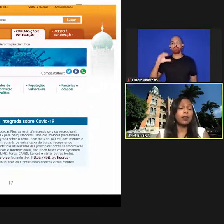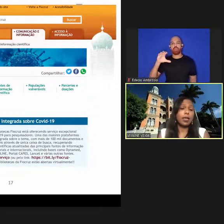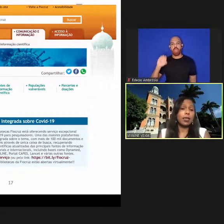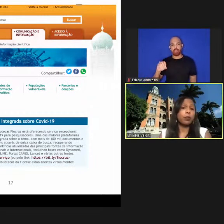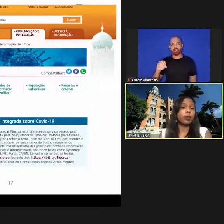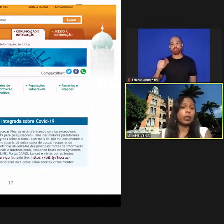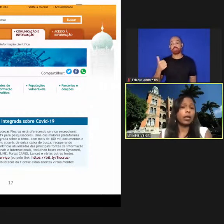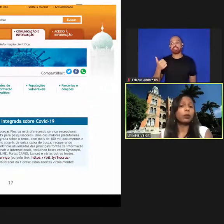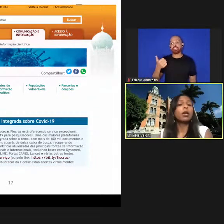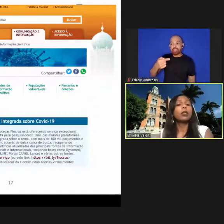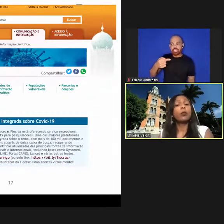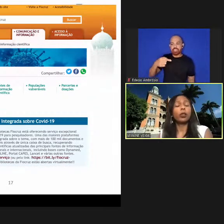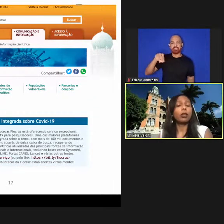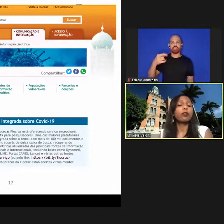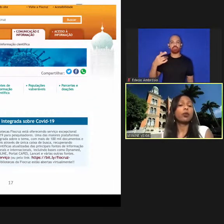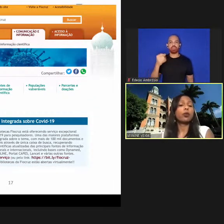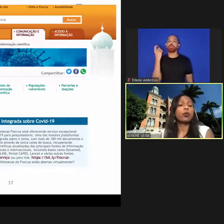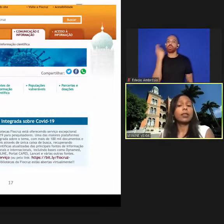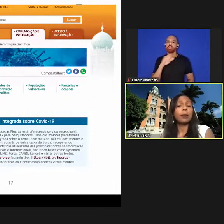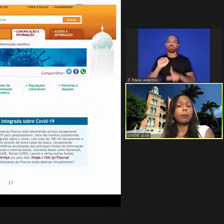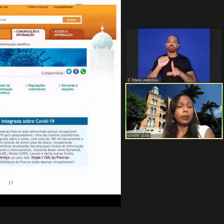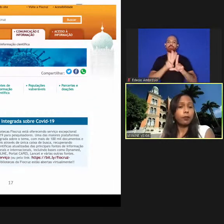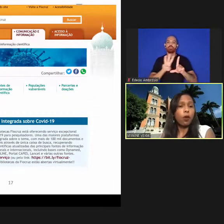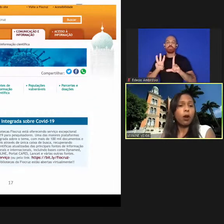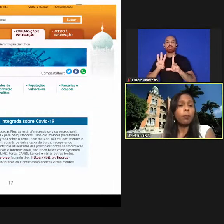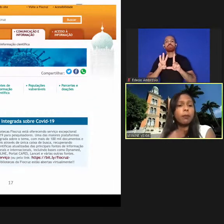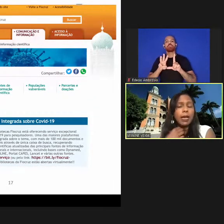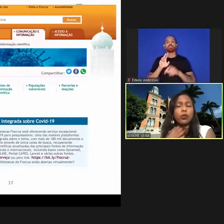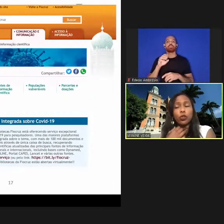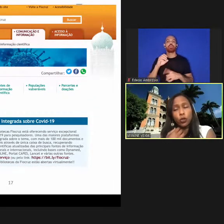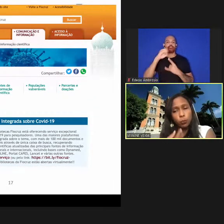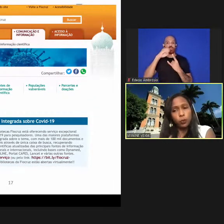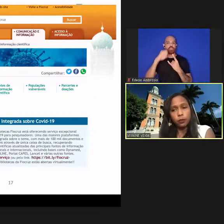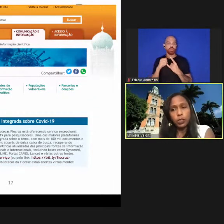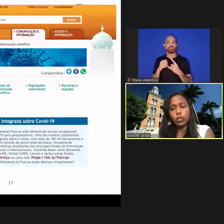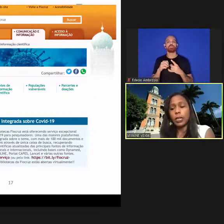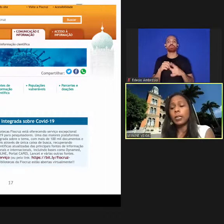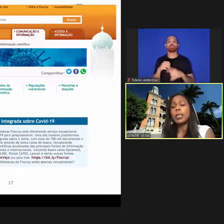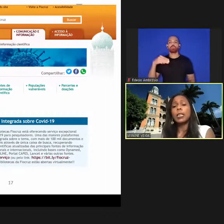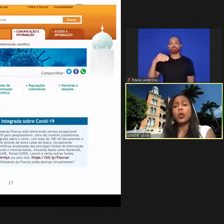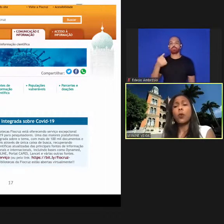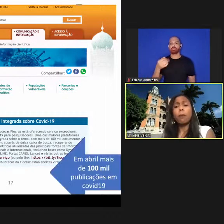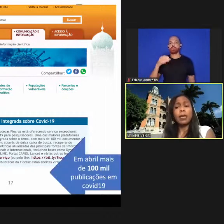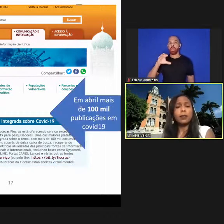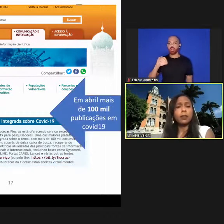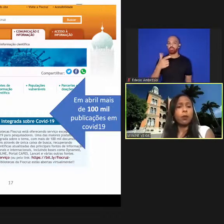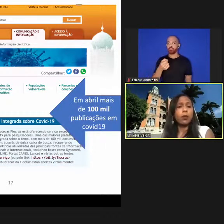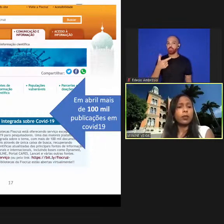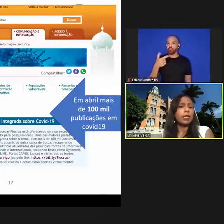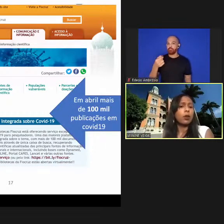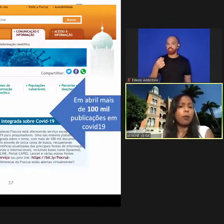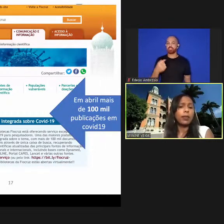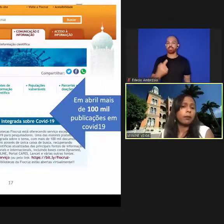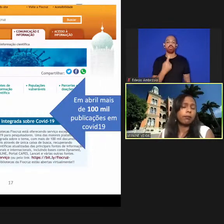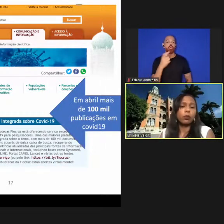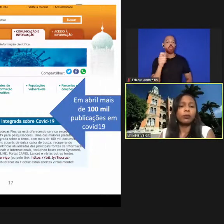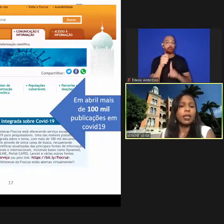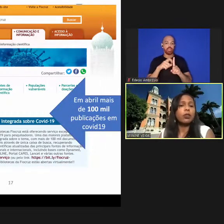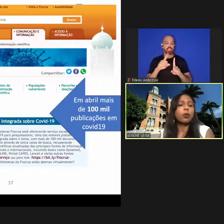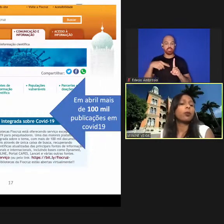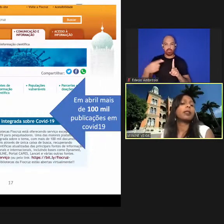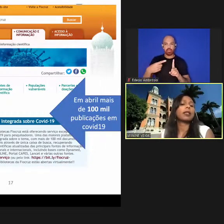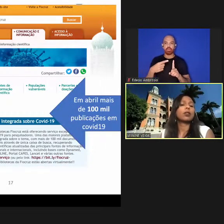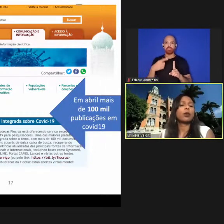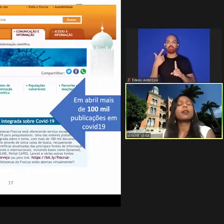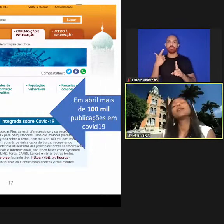consegue lançar esse portal no portal Fiocruz essa plataforma março de 2020 e um mês depois ele começa com